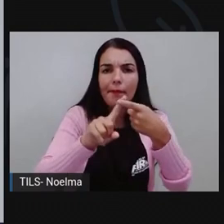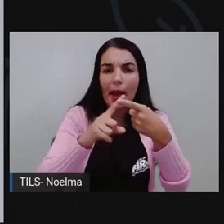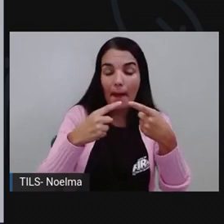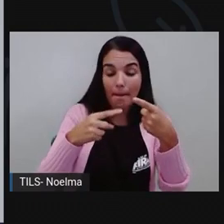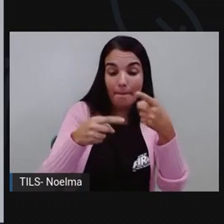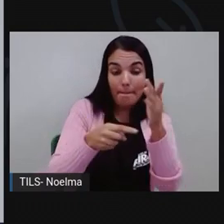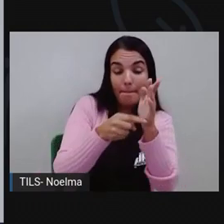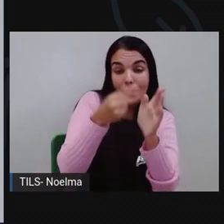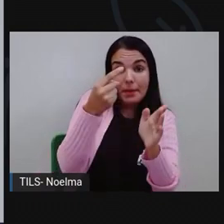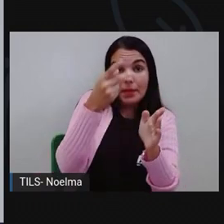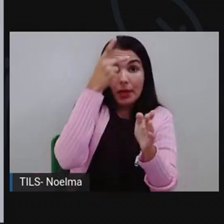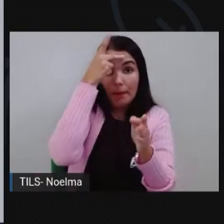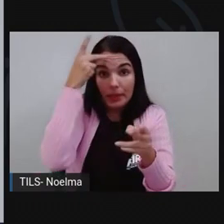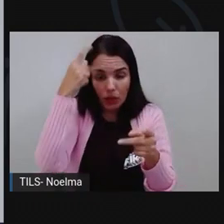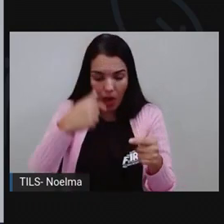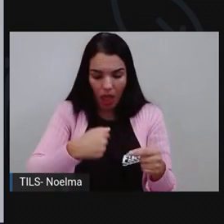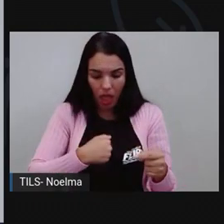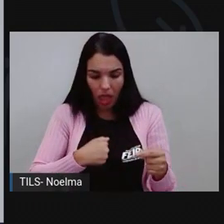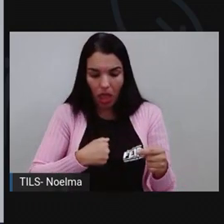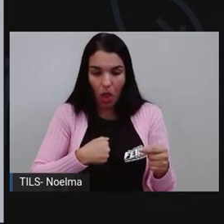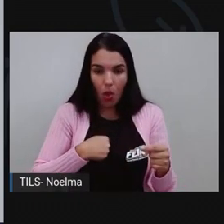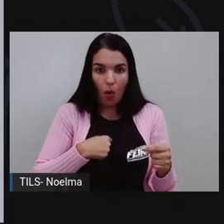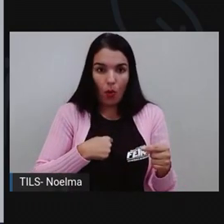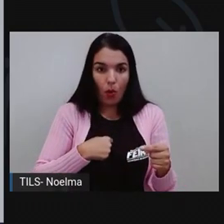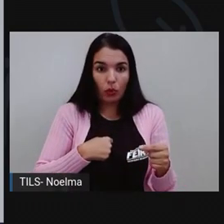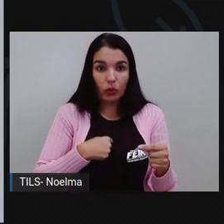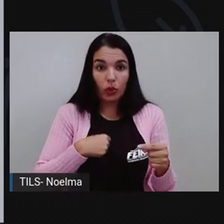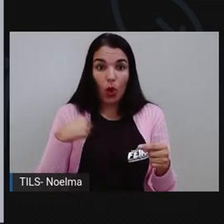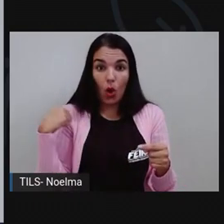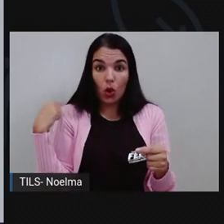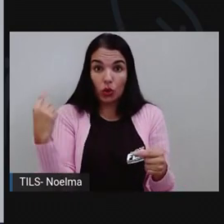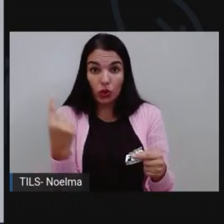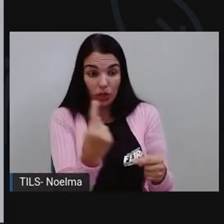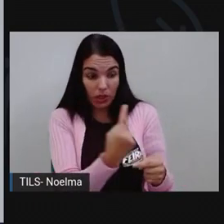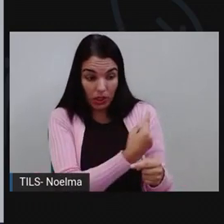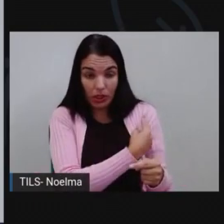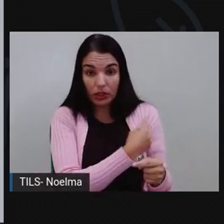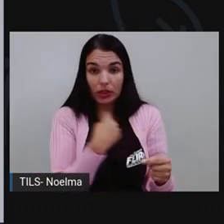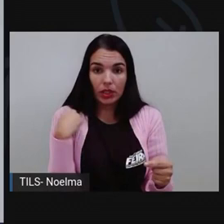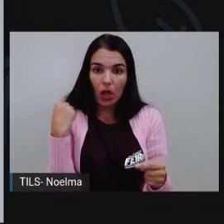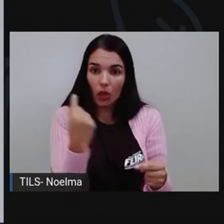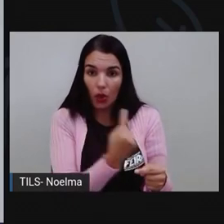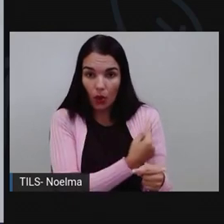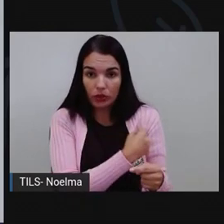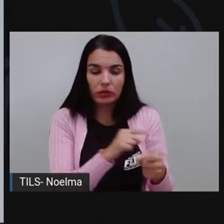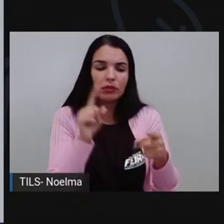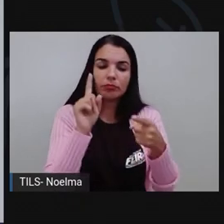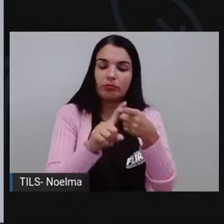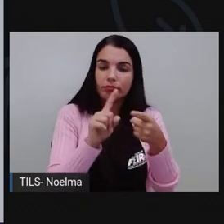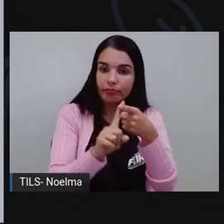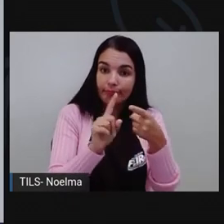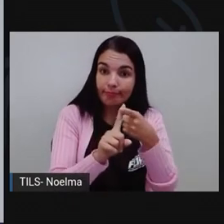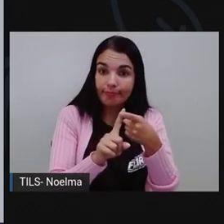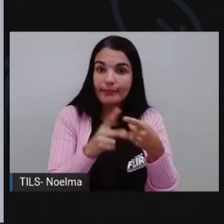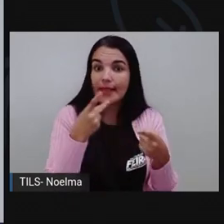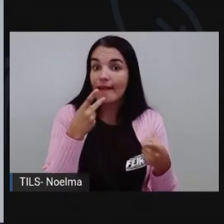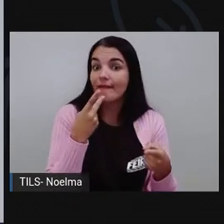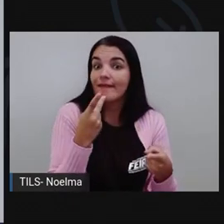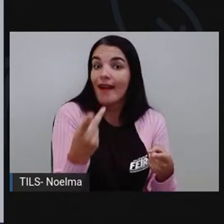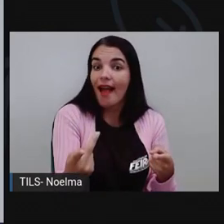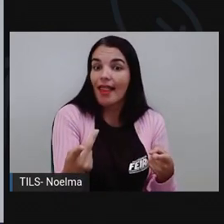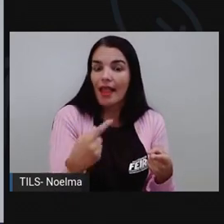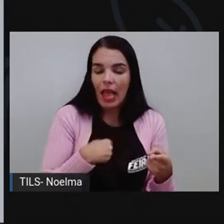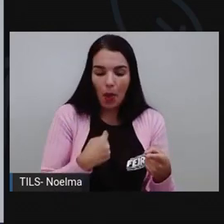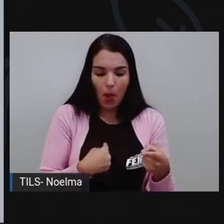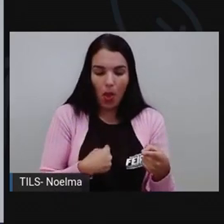a primeira pessoa, eu ou vós, ou nós, desculpe. Eu ou nós, que é a pessoa, quem fala, né? Quem